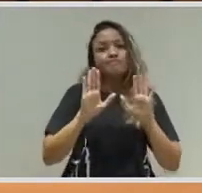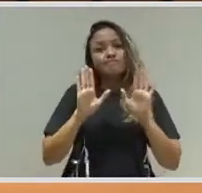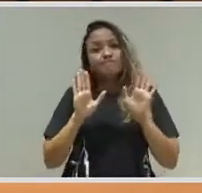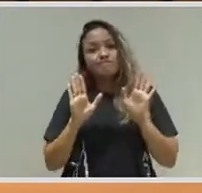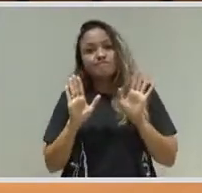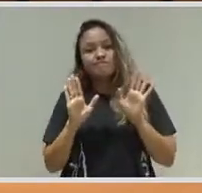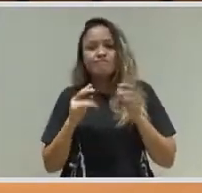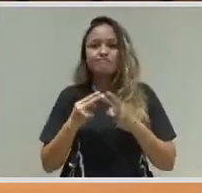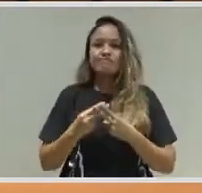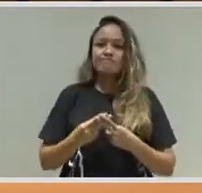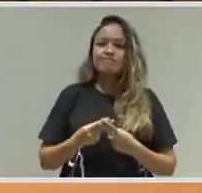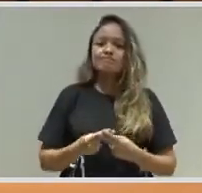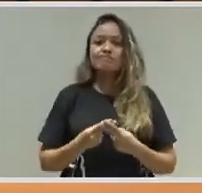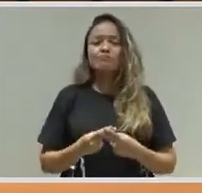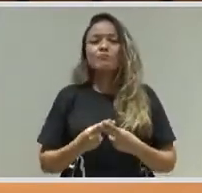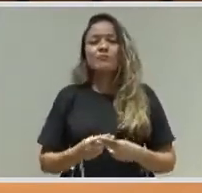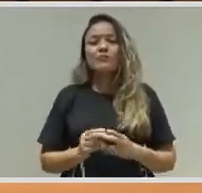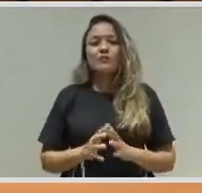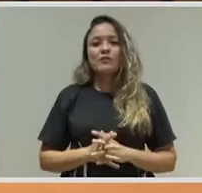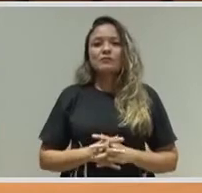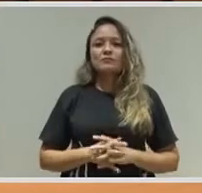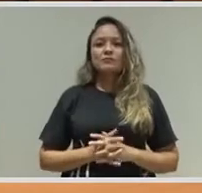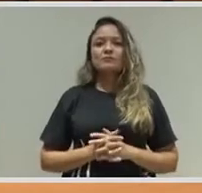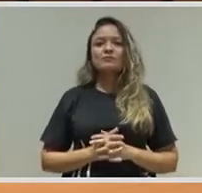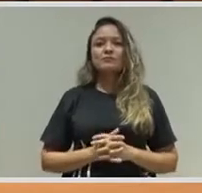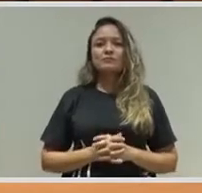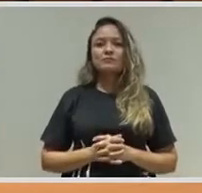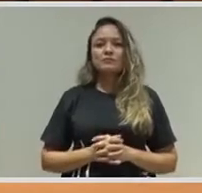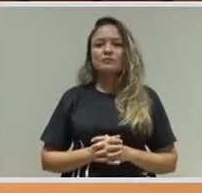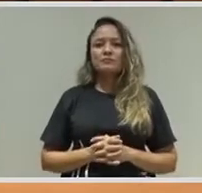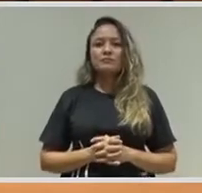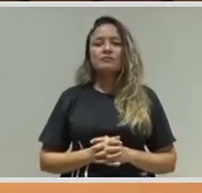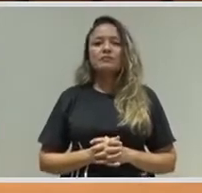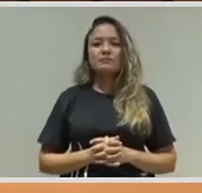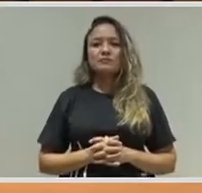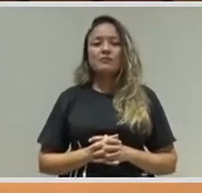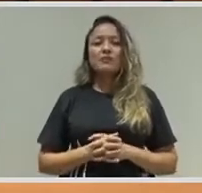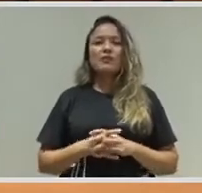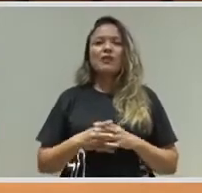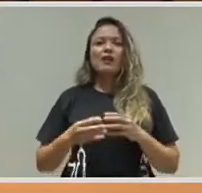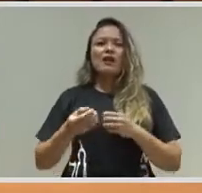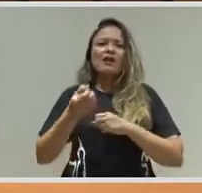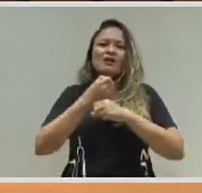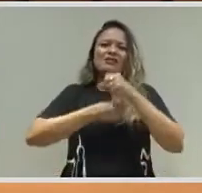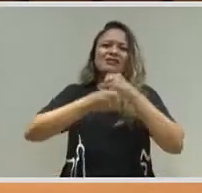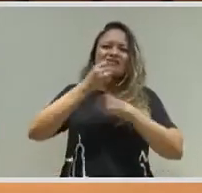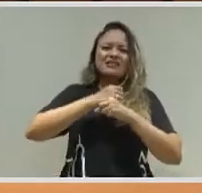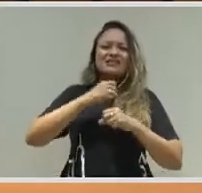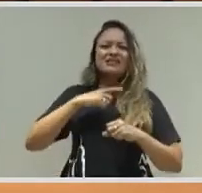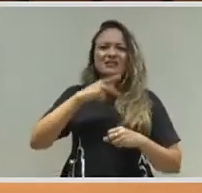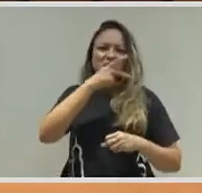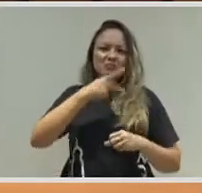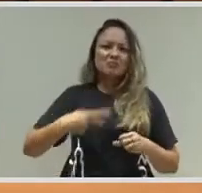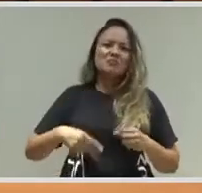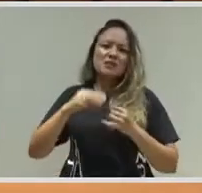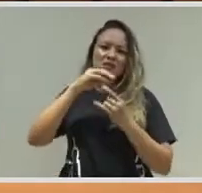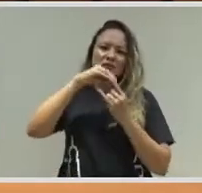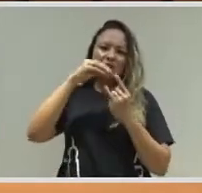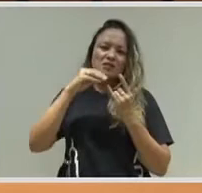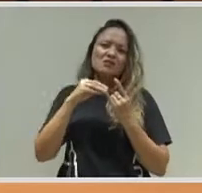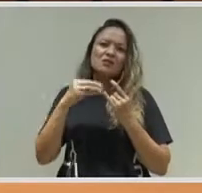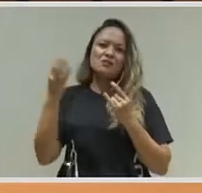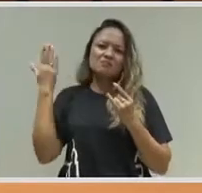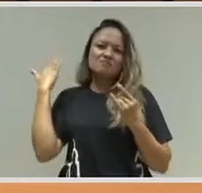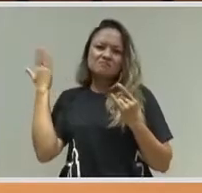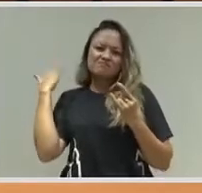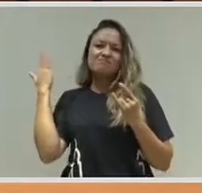realização, não. Propostas que já vinham de gestões anteriores, particularmente